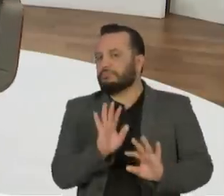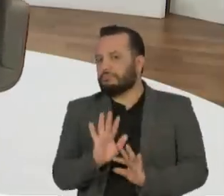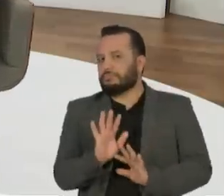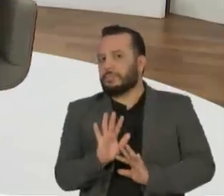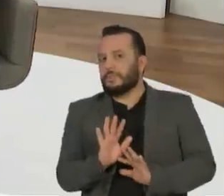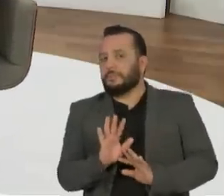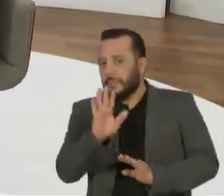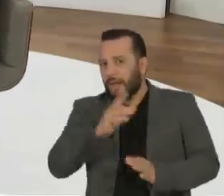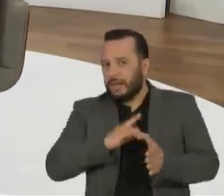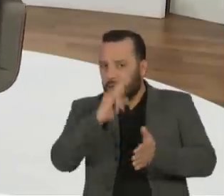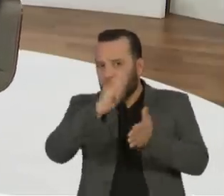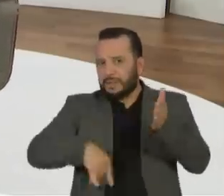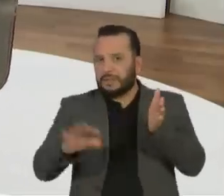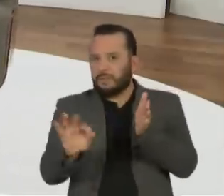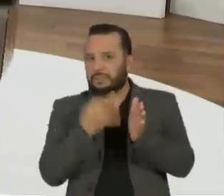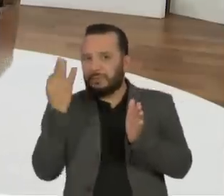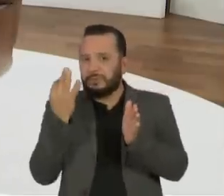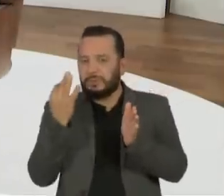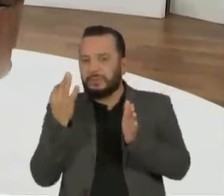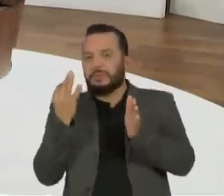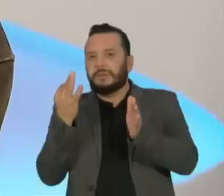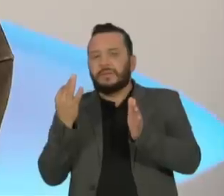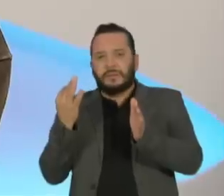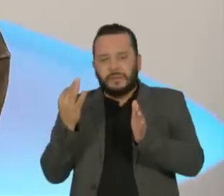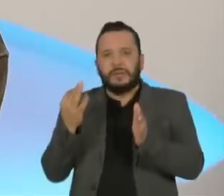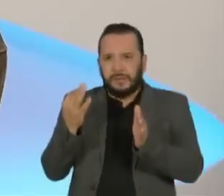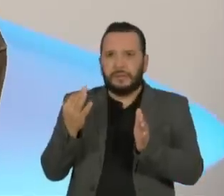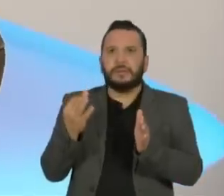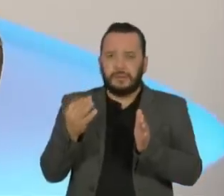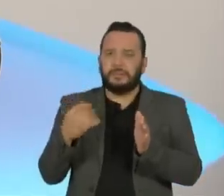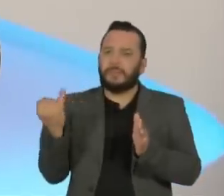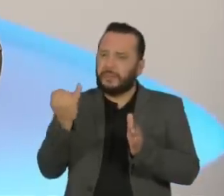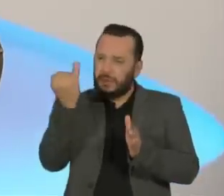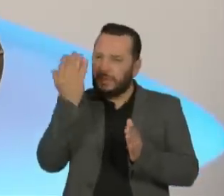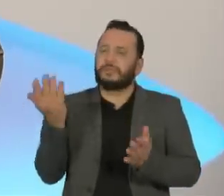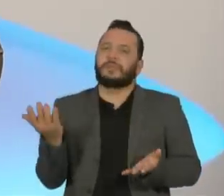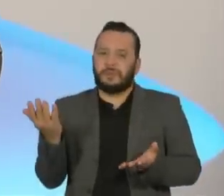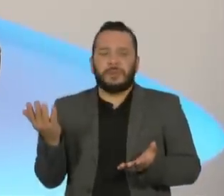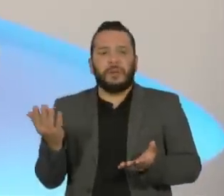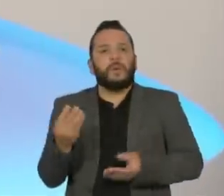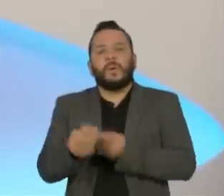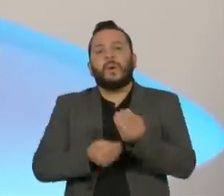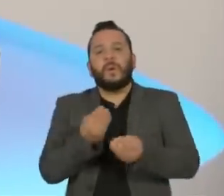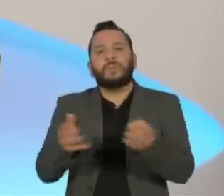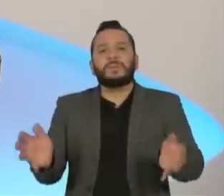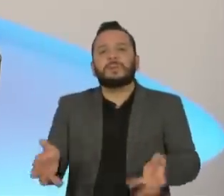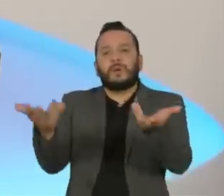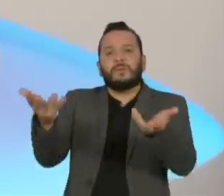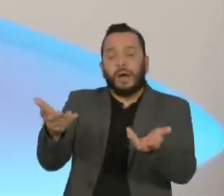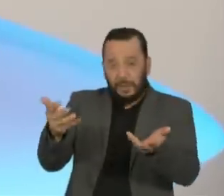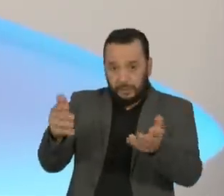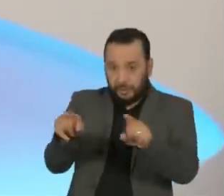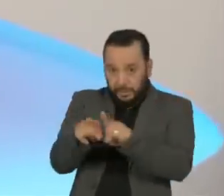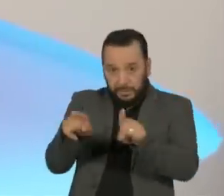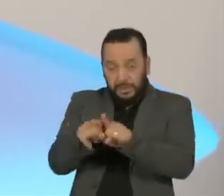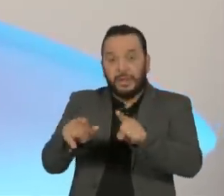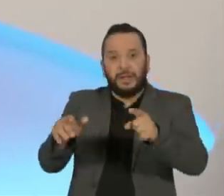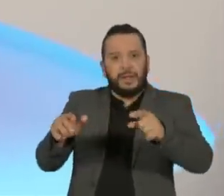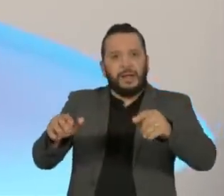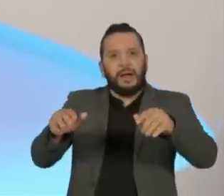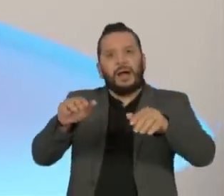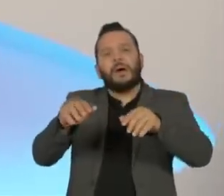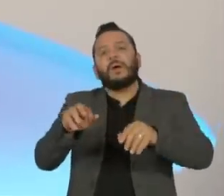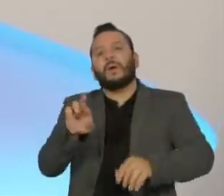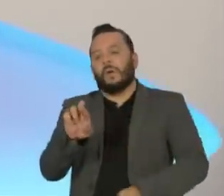abaixo-assinado dessa faixa cinzenta da sociedade, que eu acho que é a única maneira da gente salvar, primeiro, alertar a seriedade, como um cara como